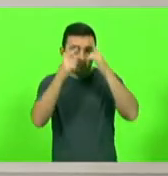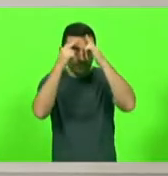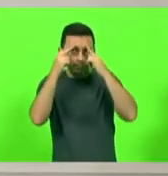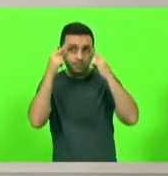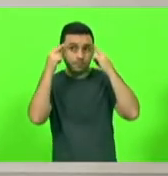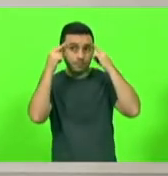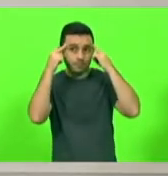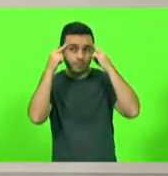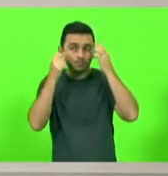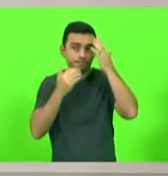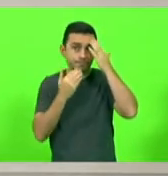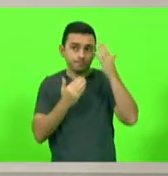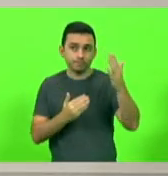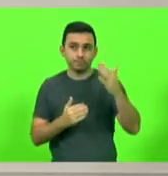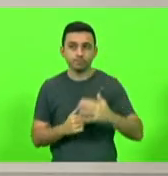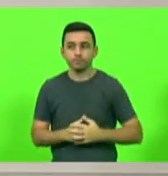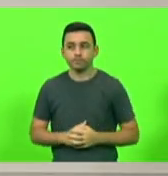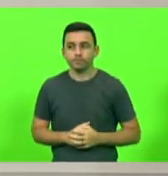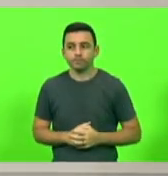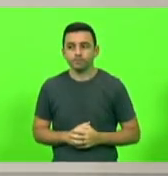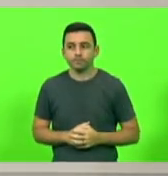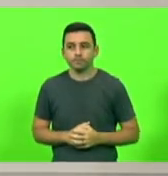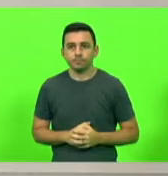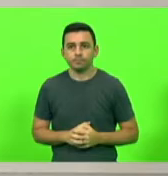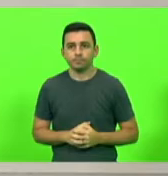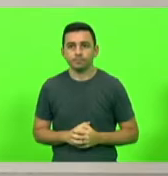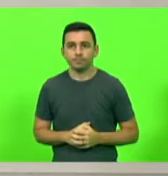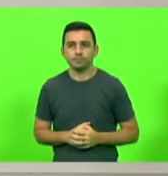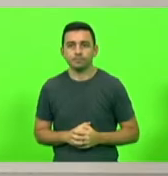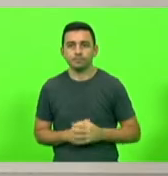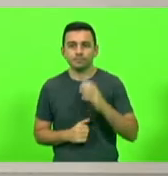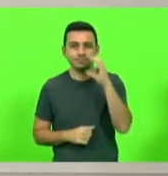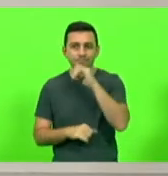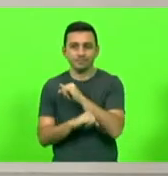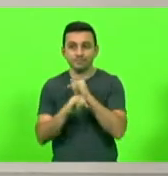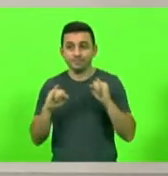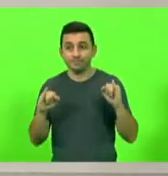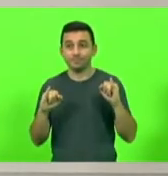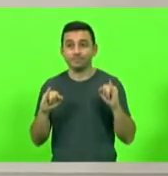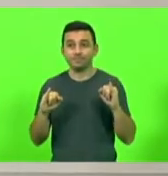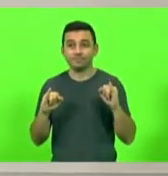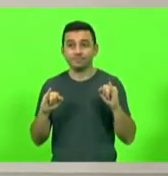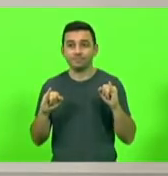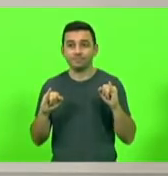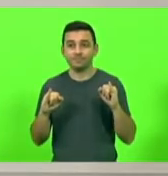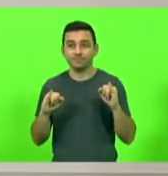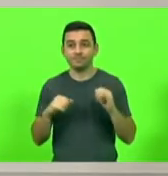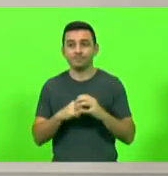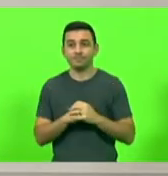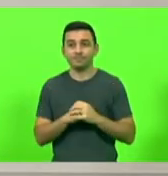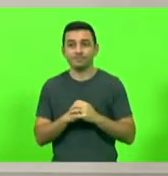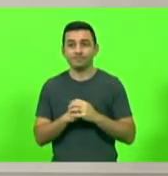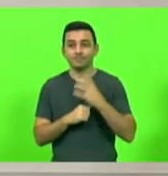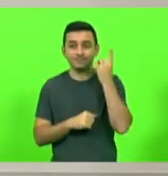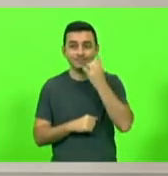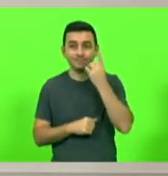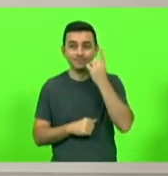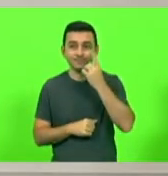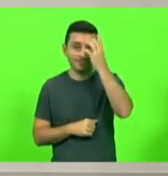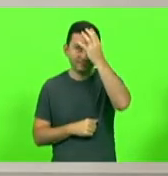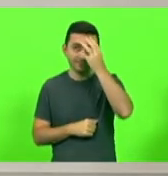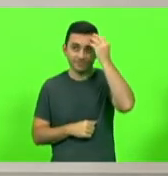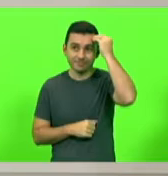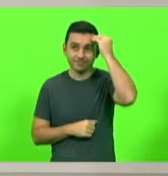Sareta. Ainda nas breves comunicações, com a palavra a deputada Luciane